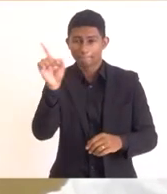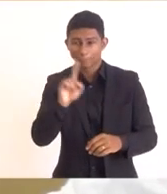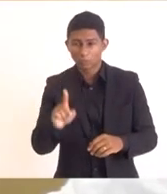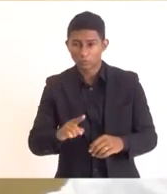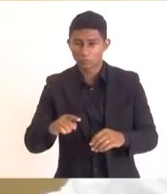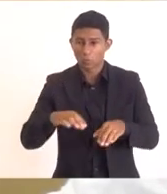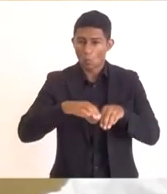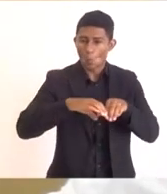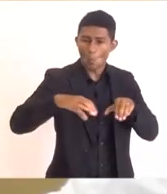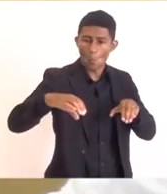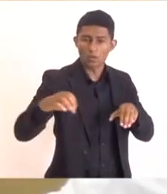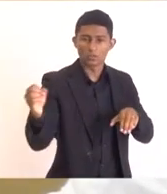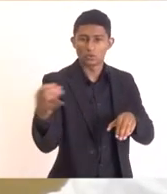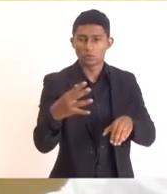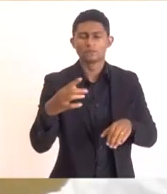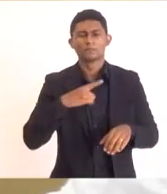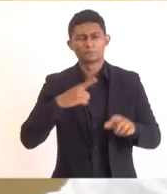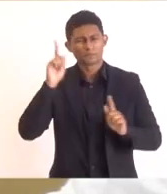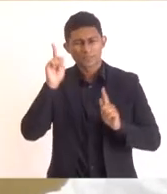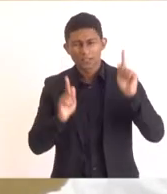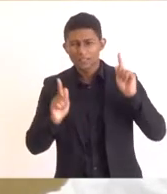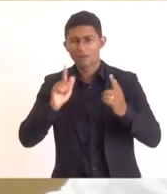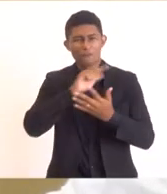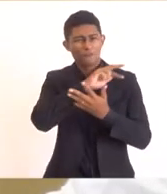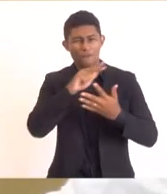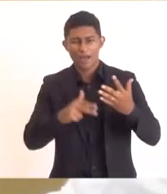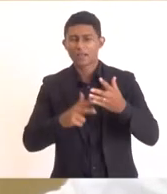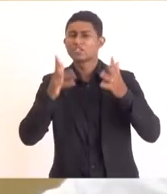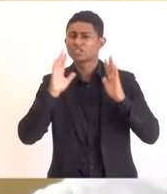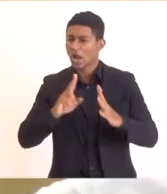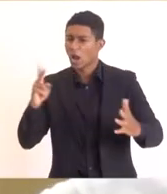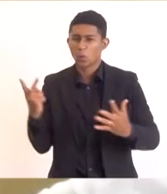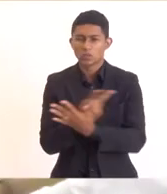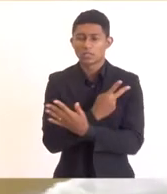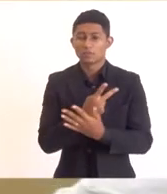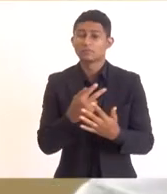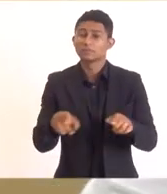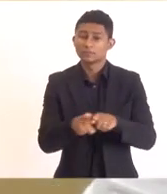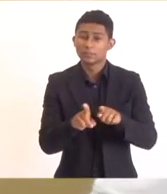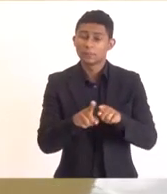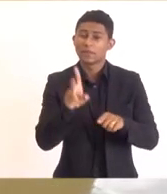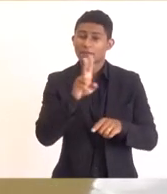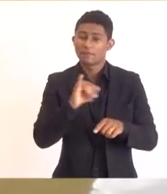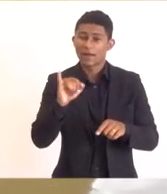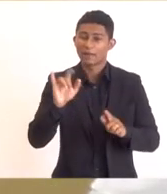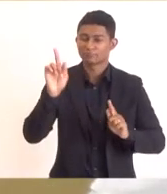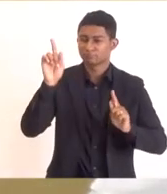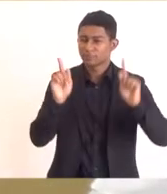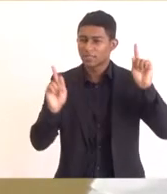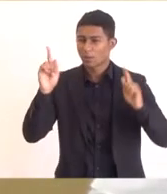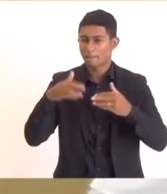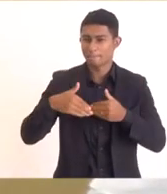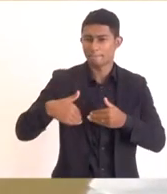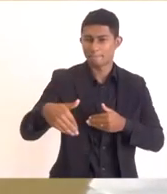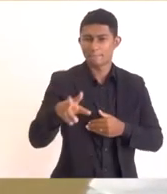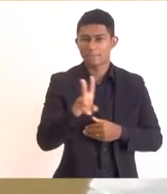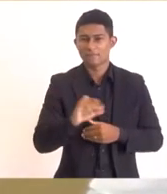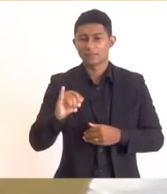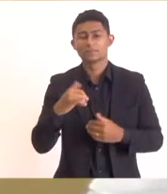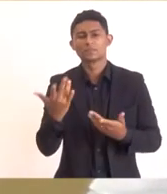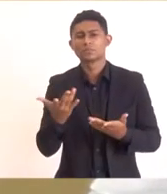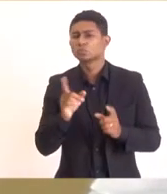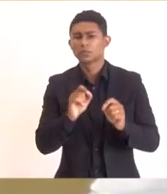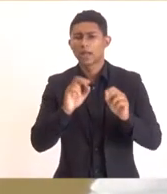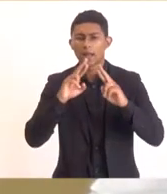várias licitações que já acontecendo, outras estão acontecendo, das RJs aqui da região. Então, fazer uma reunião de